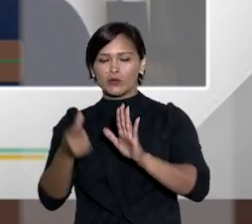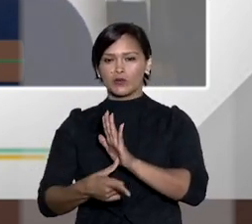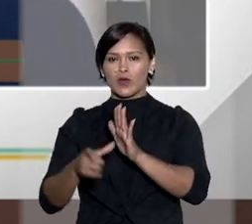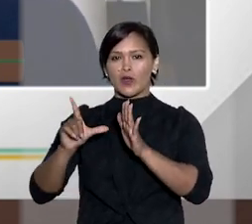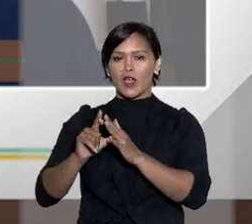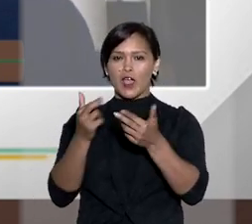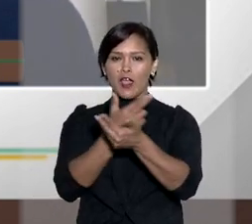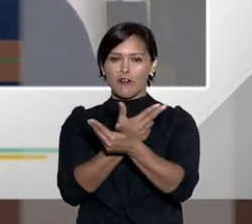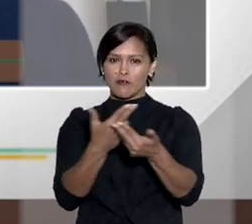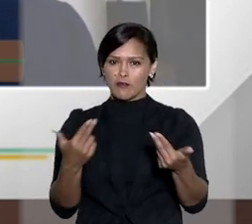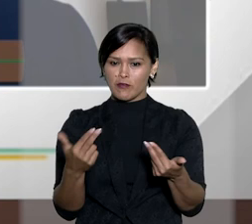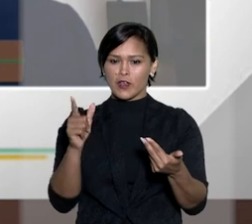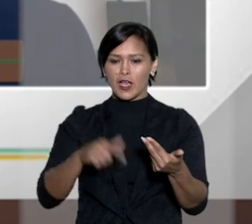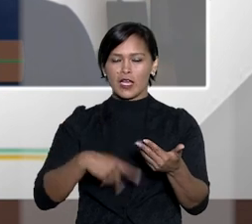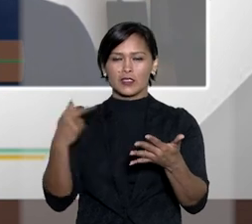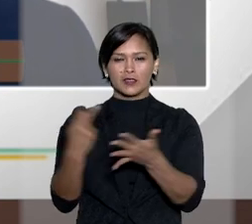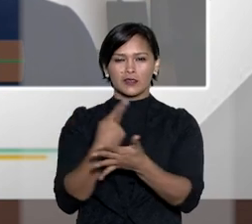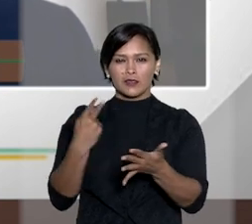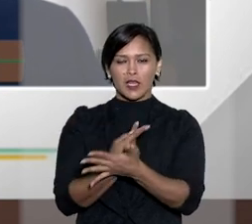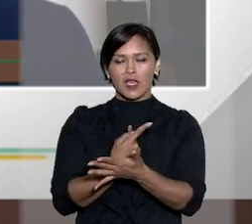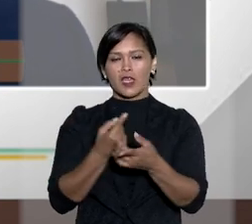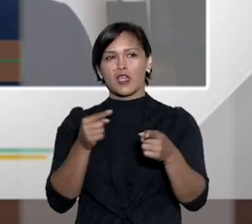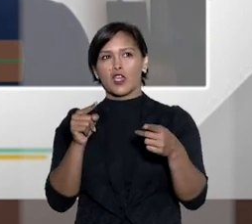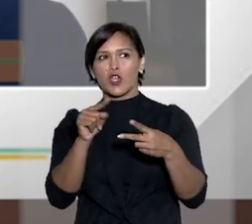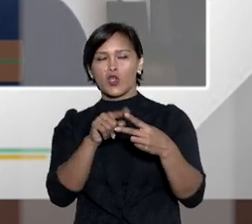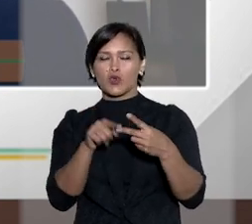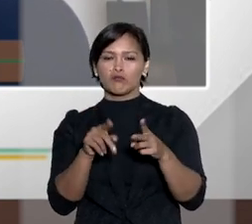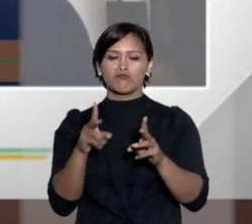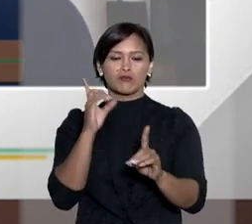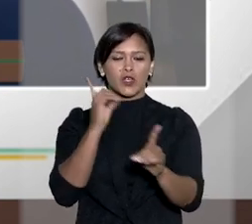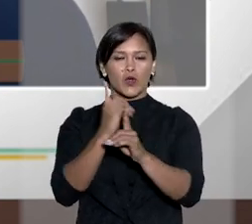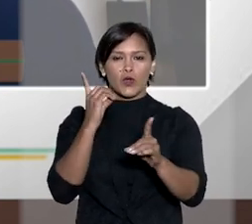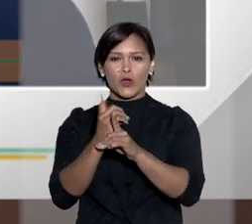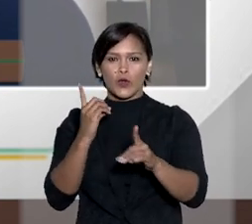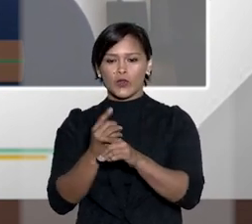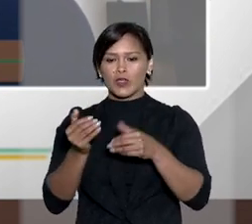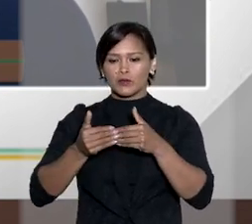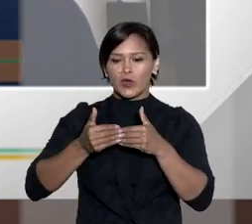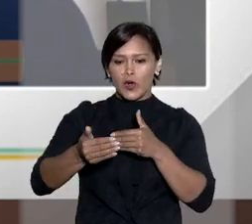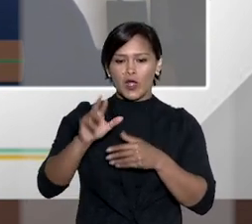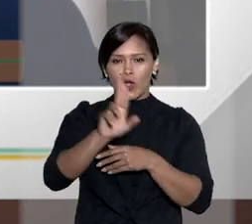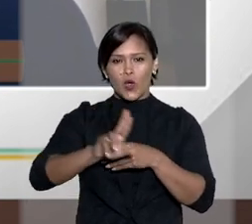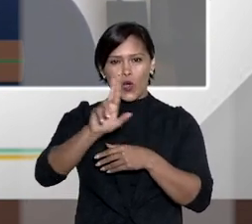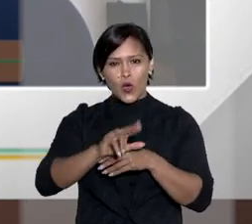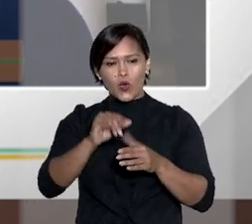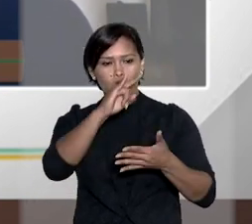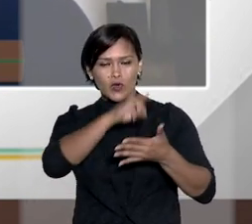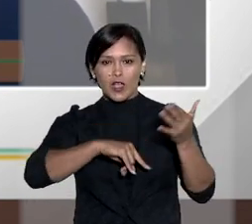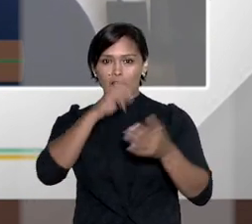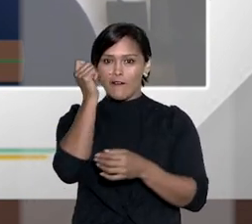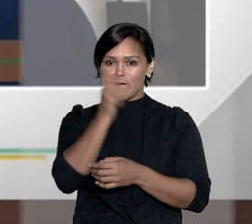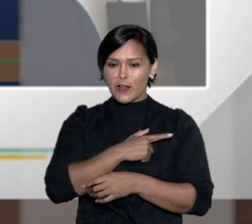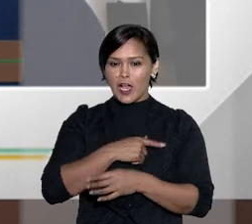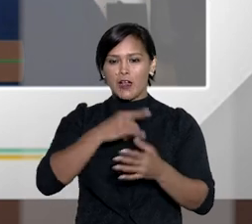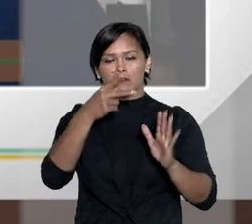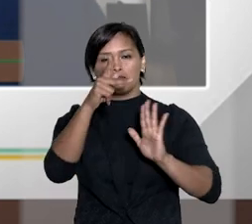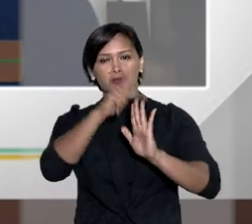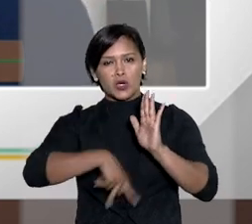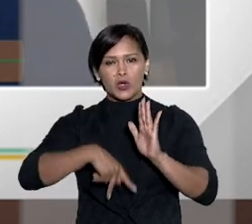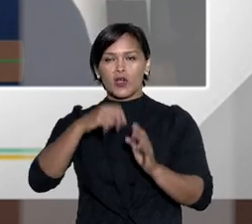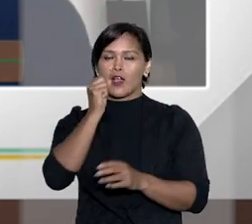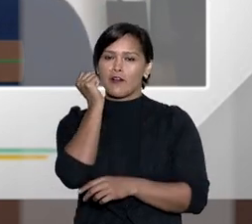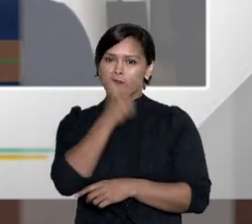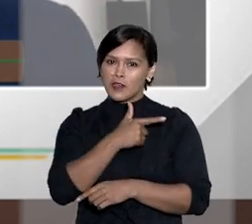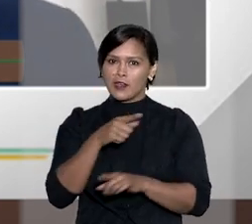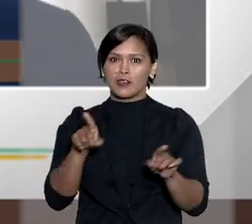com relação a essas demandas predatórias e várias fraudes são detectadas uso